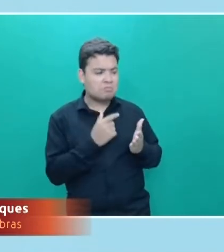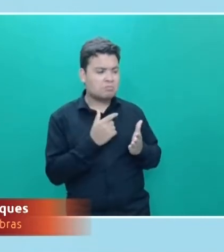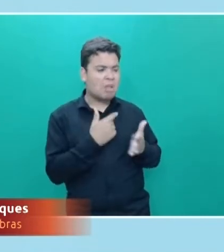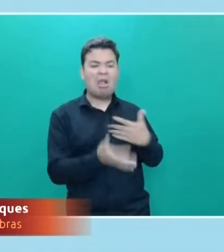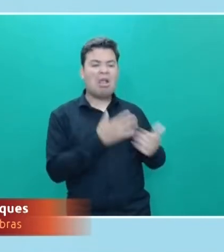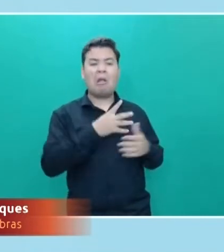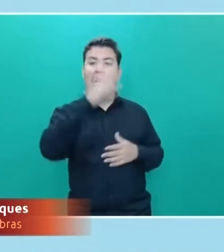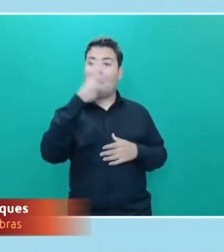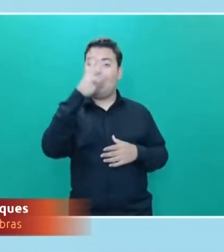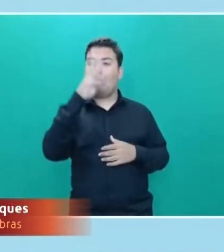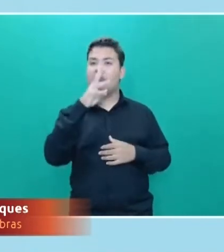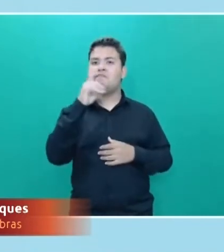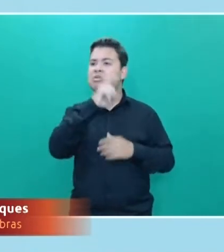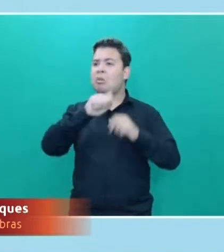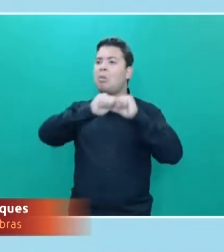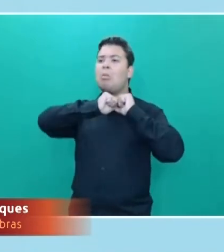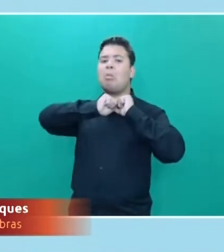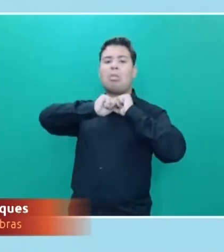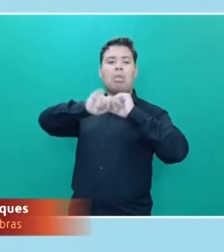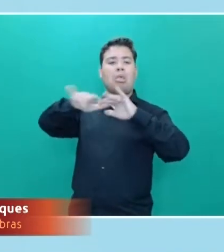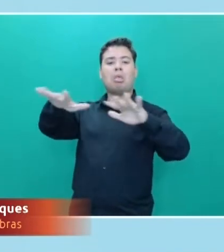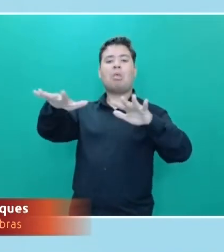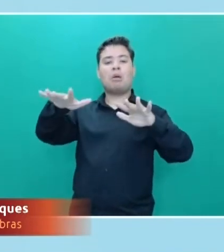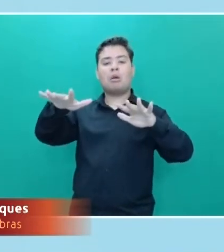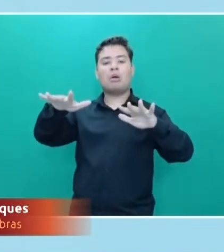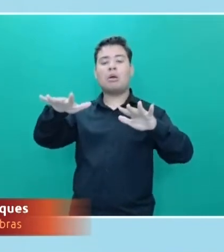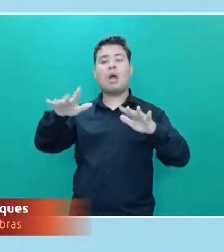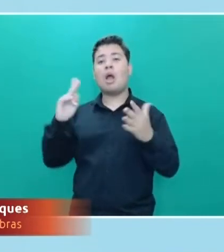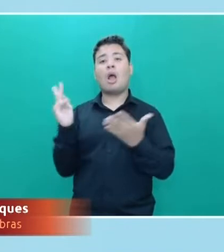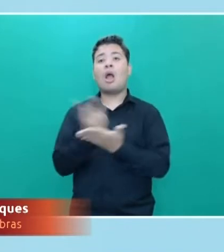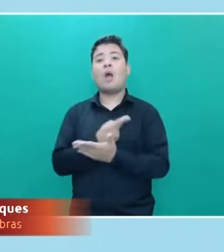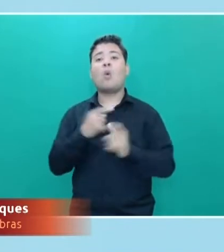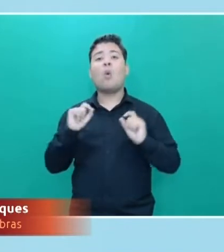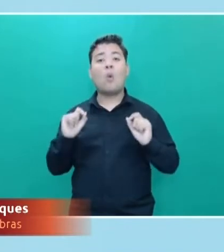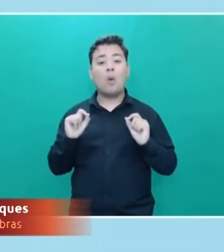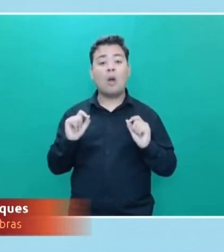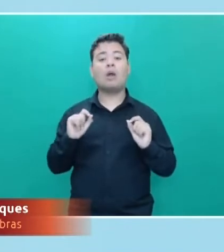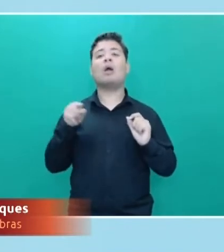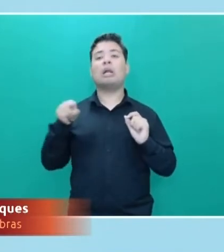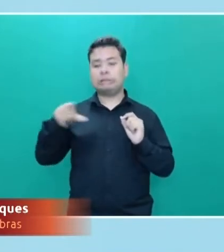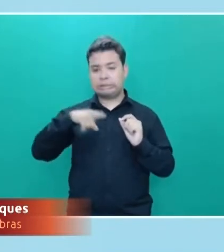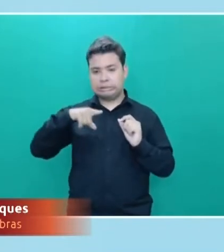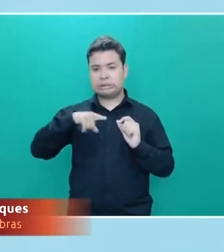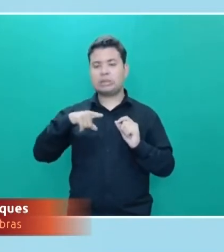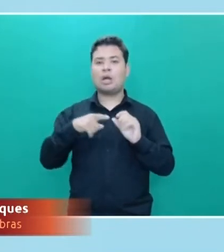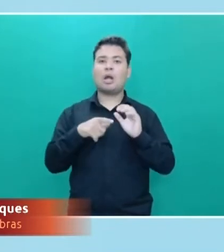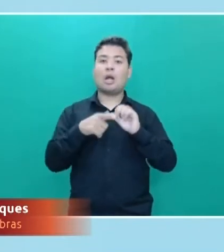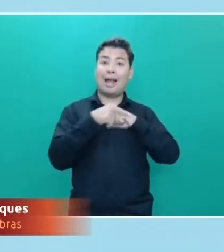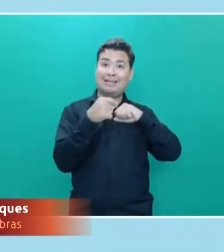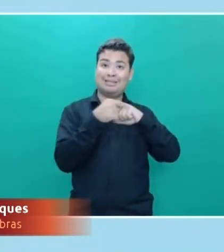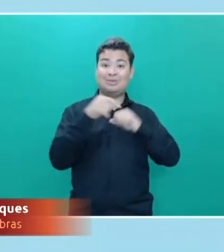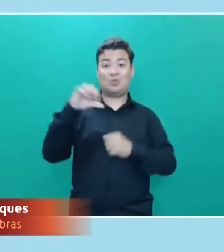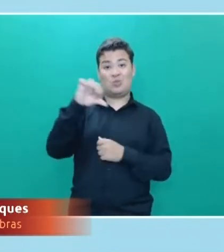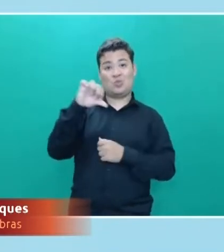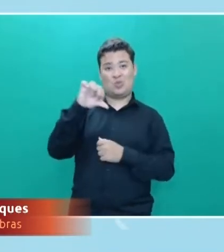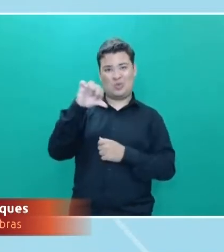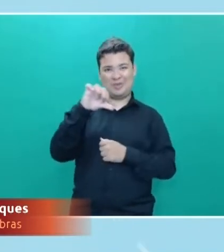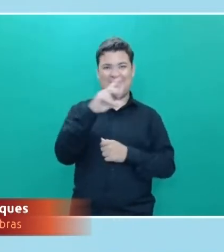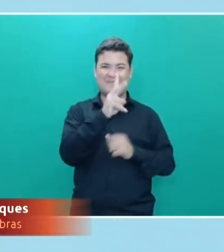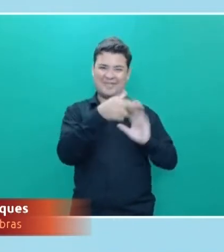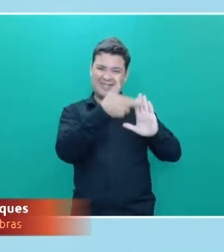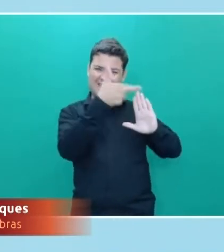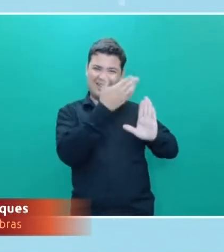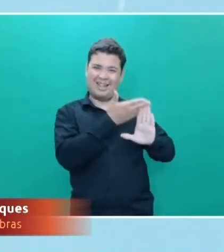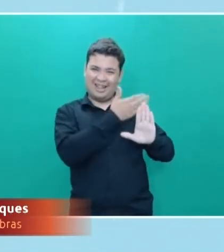informação falsa, ele acaba respondendo ali no artigo 9, né? Dessa mesma